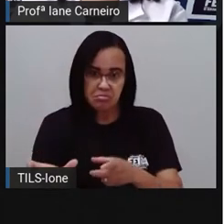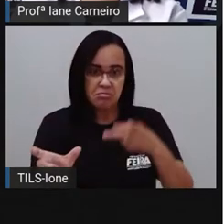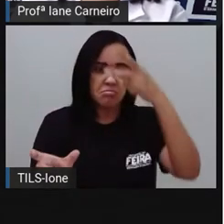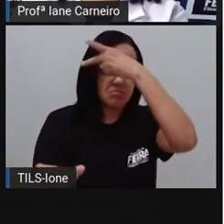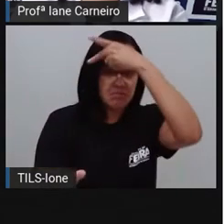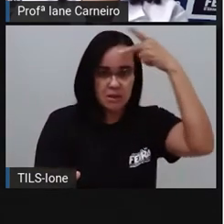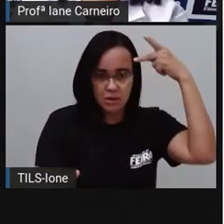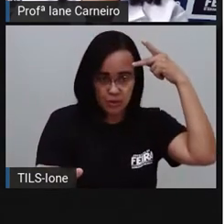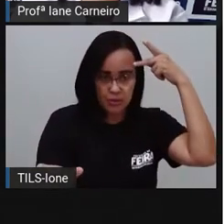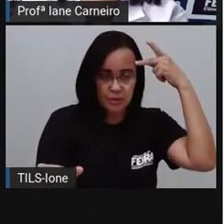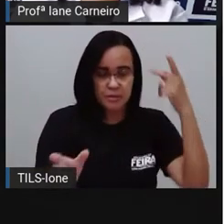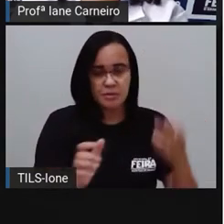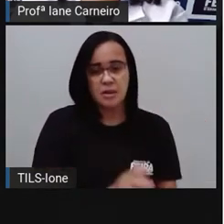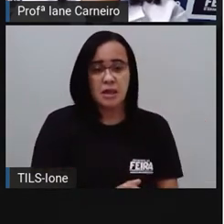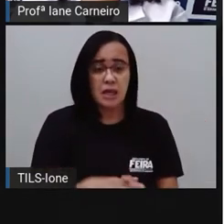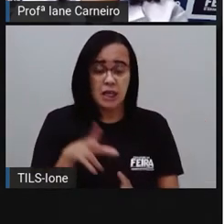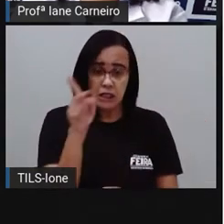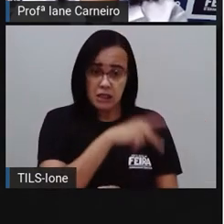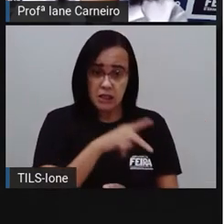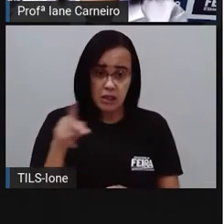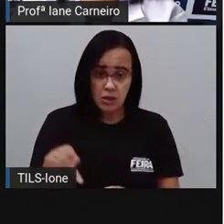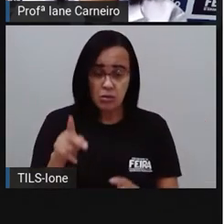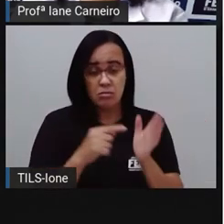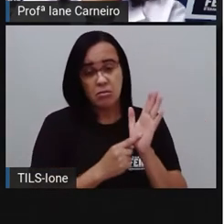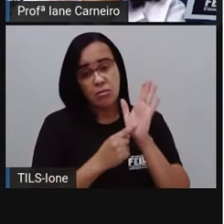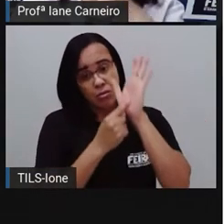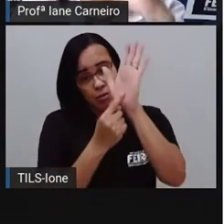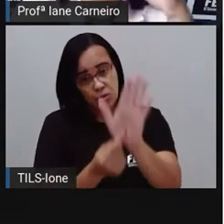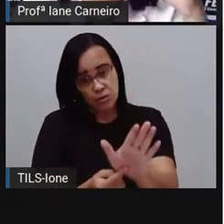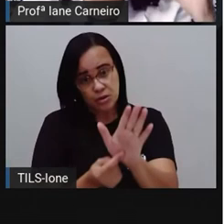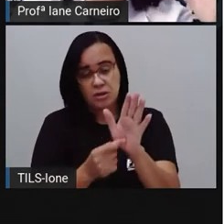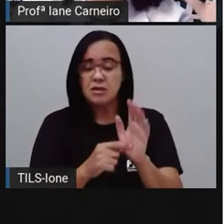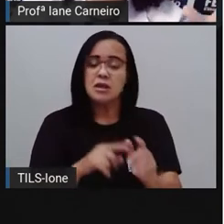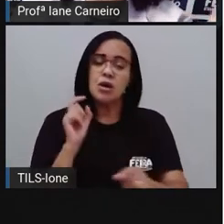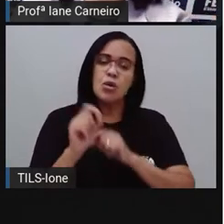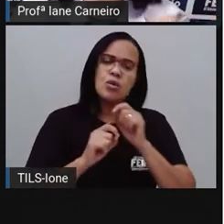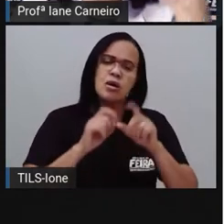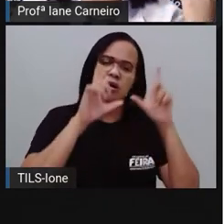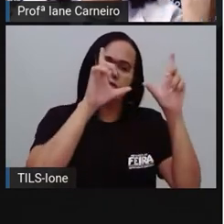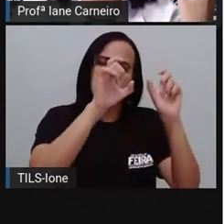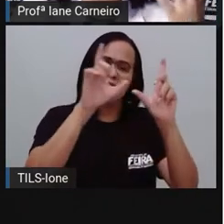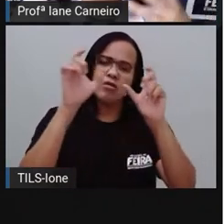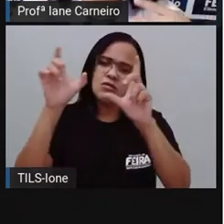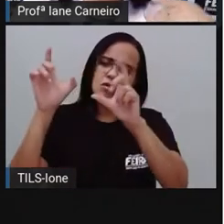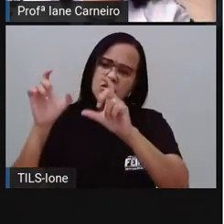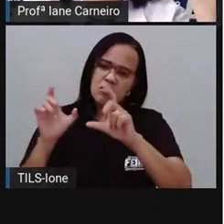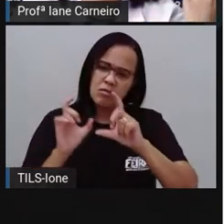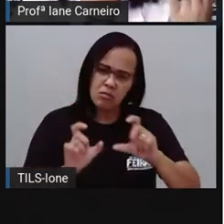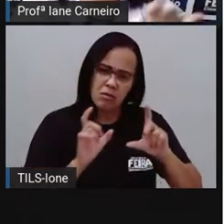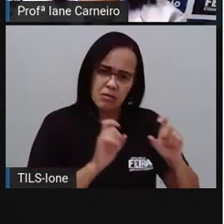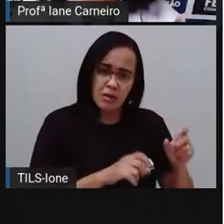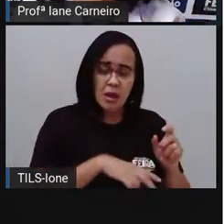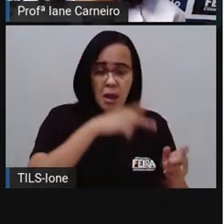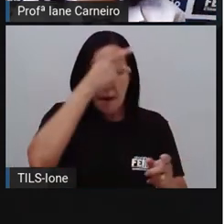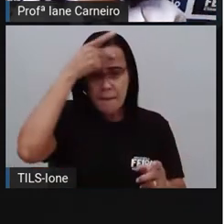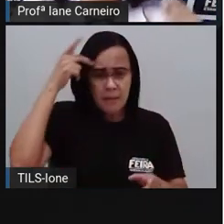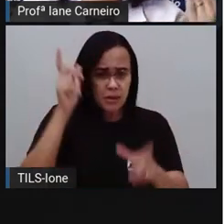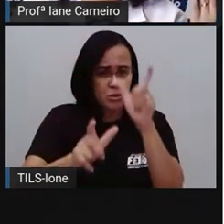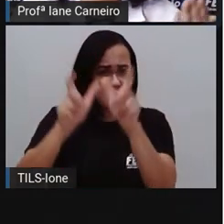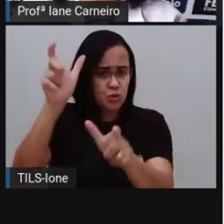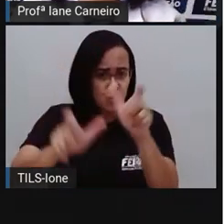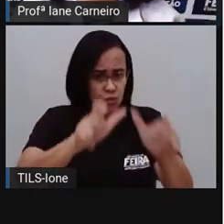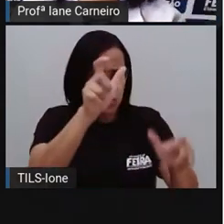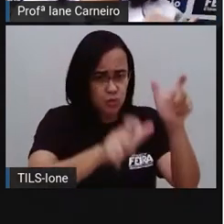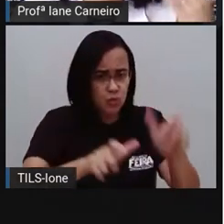Então, a Pró trouxe aqui, ó, uma foto de várias pessoas, Todas, olha só a diferença entre elas, né? A